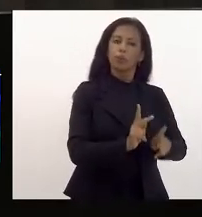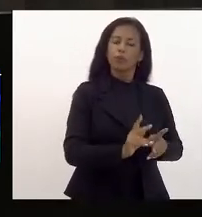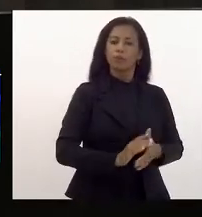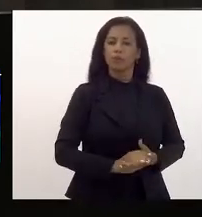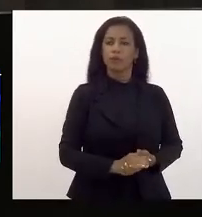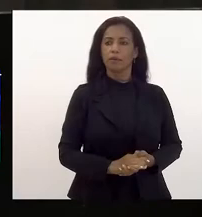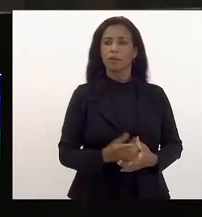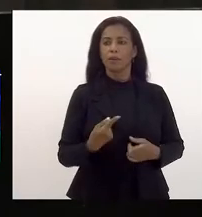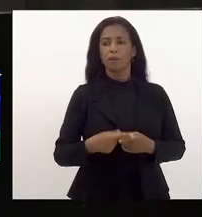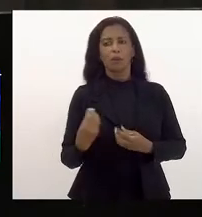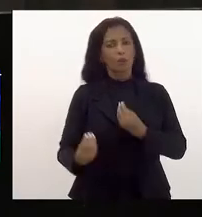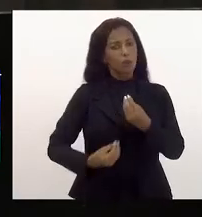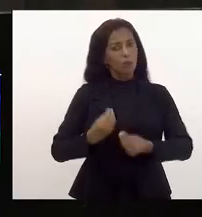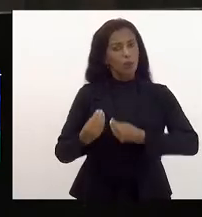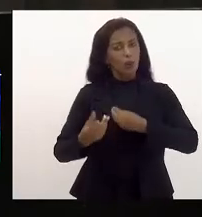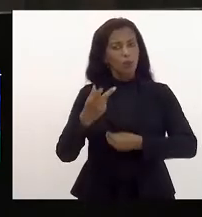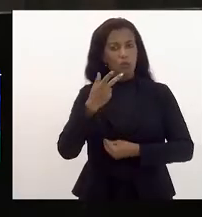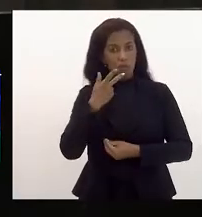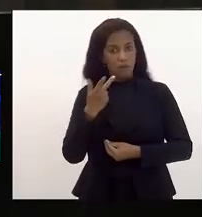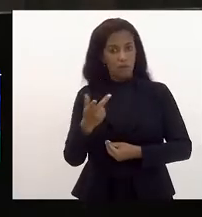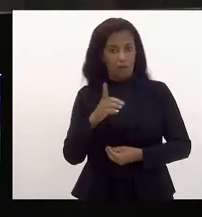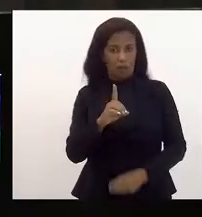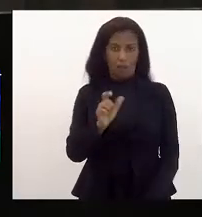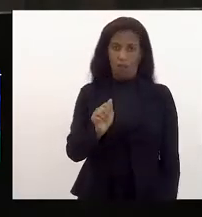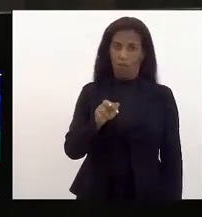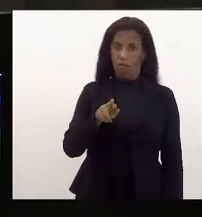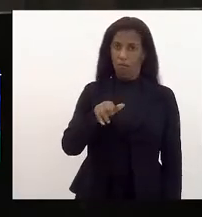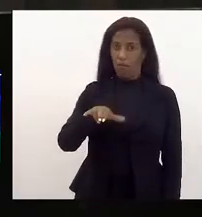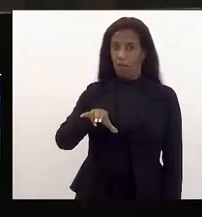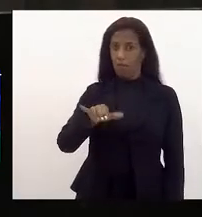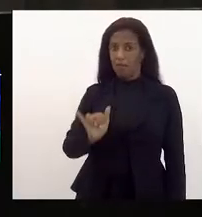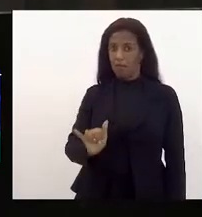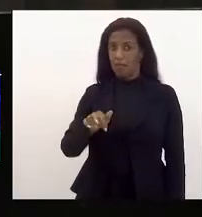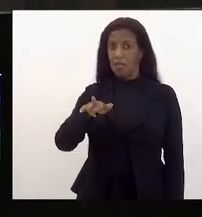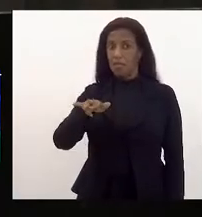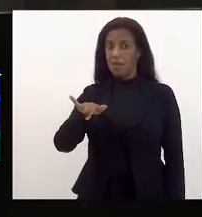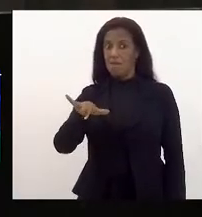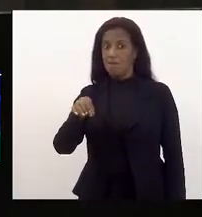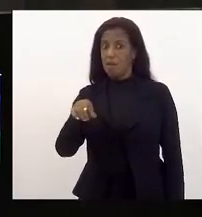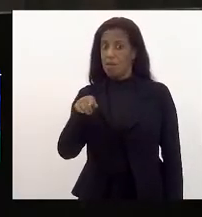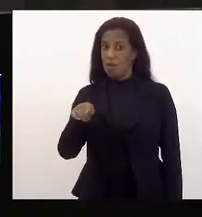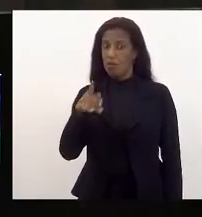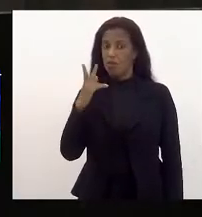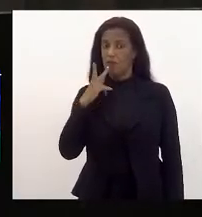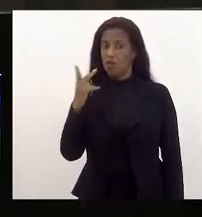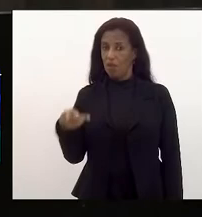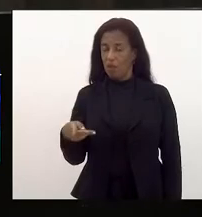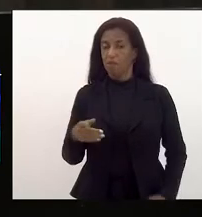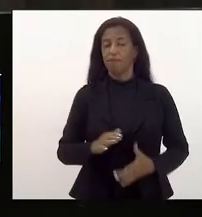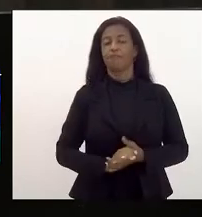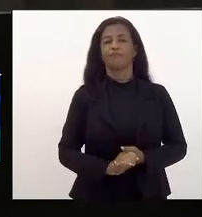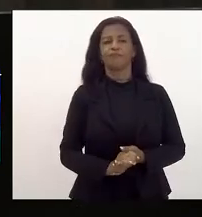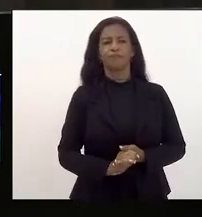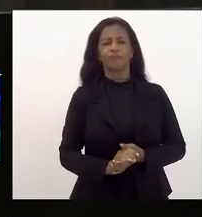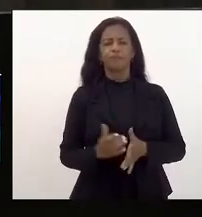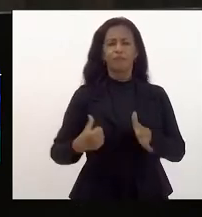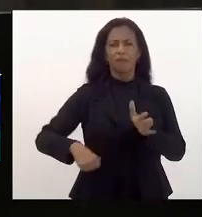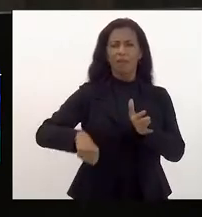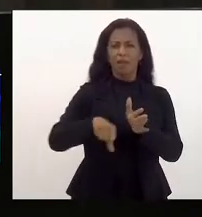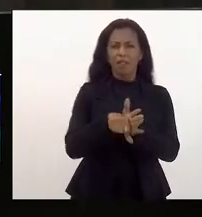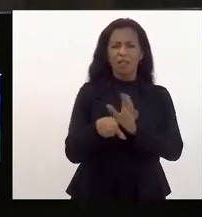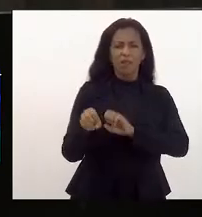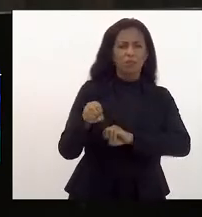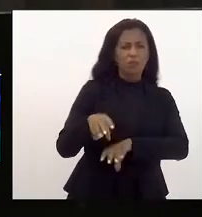Porque, como dizia Darcy Ribeiro, o sucateamento, a crise da